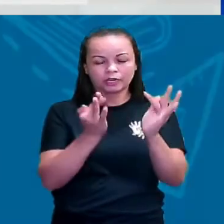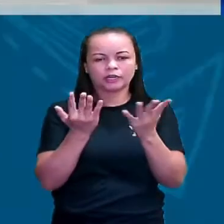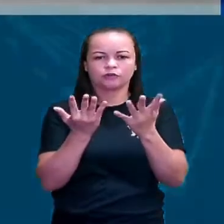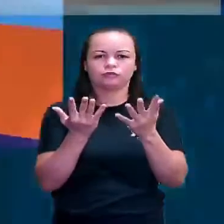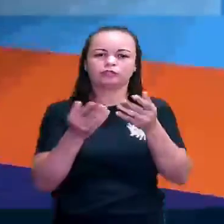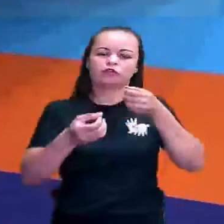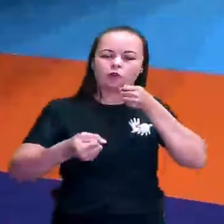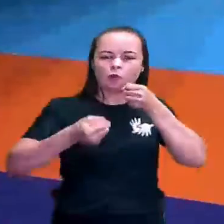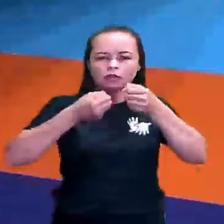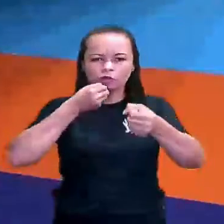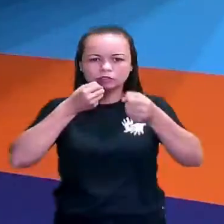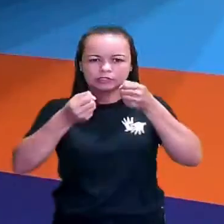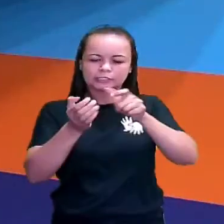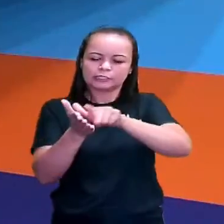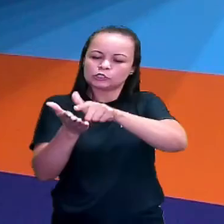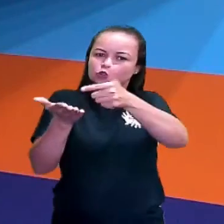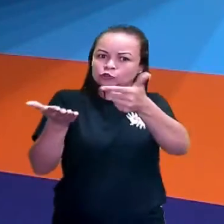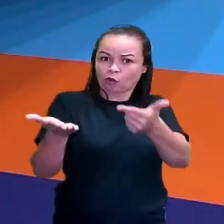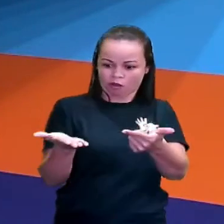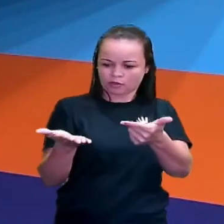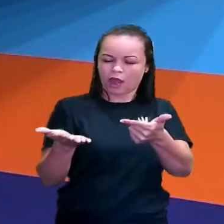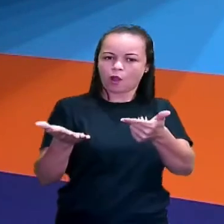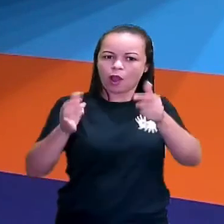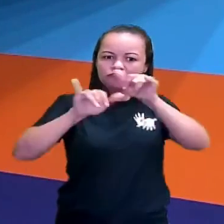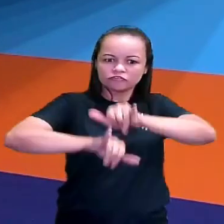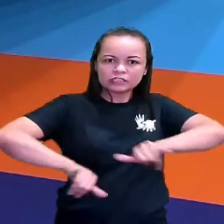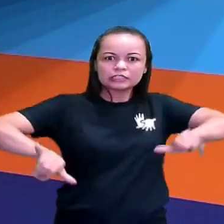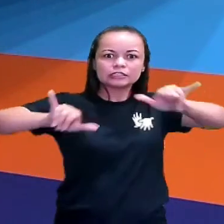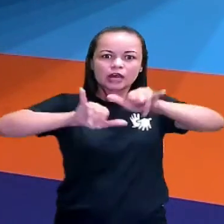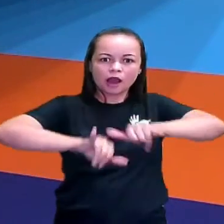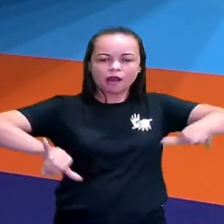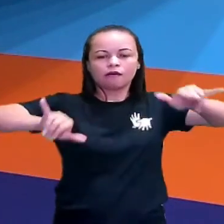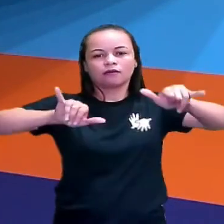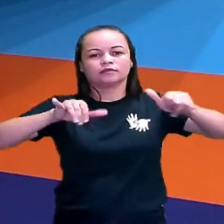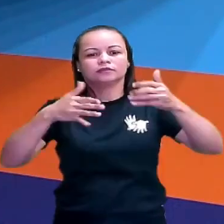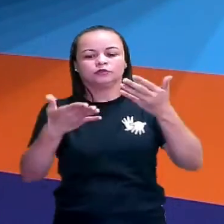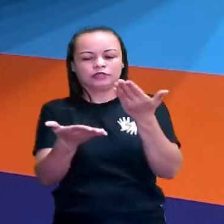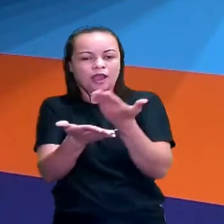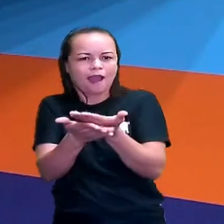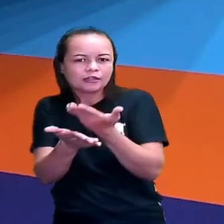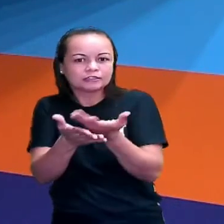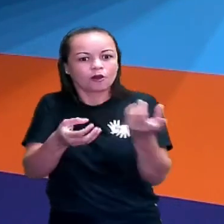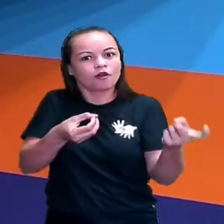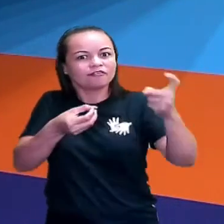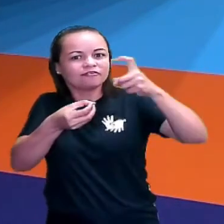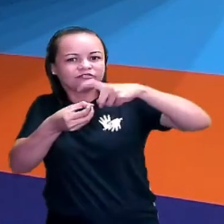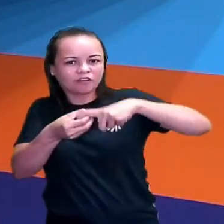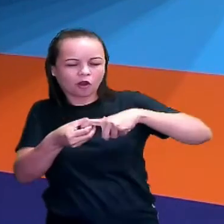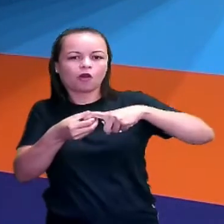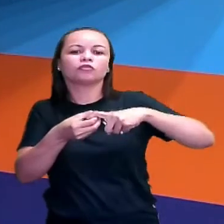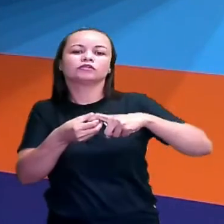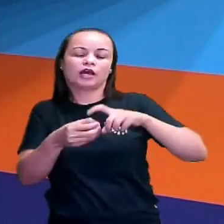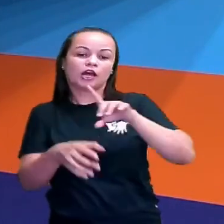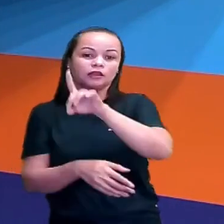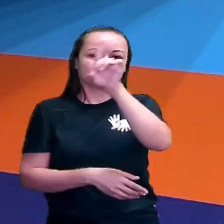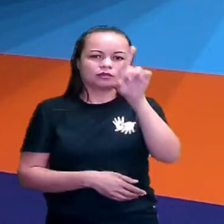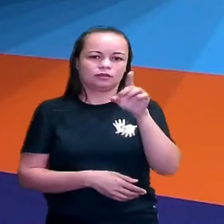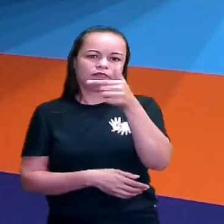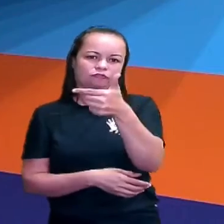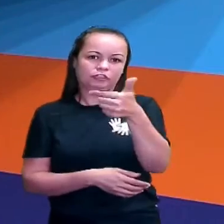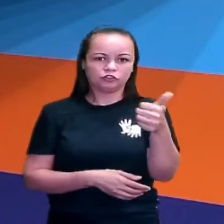internet, no jornal, dizendo que em Vitória de Santo Antão as aulas vão ser retomadas no dia